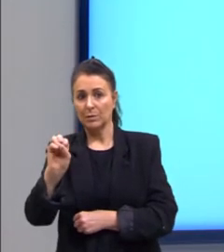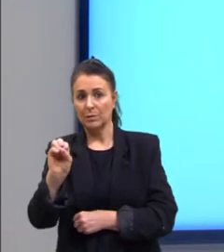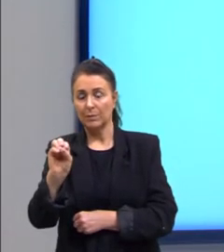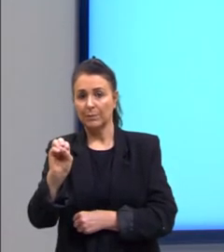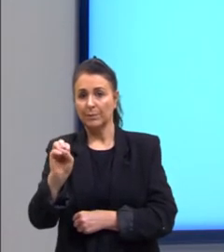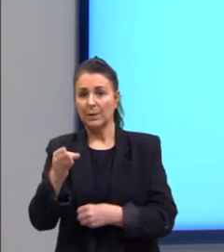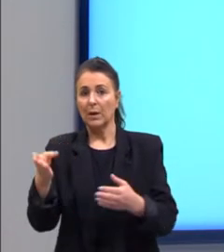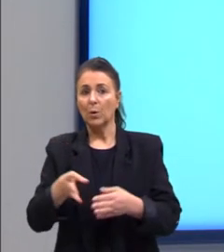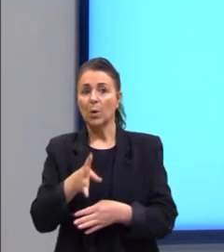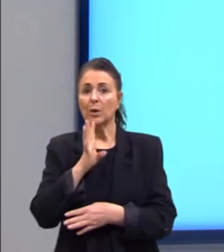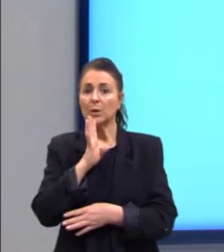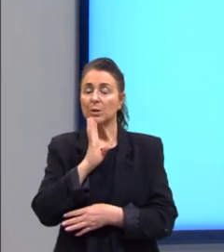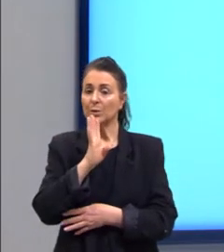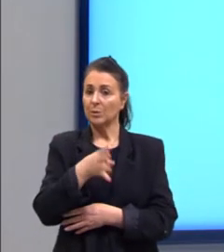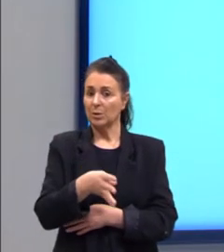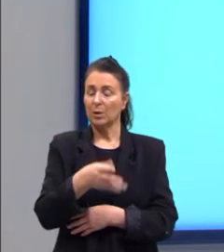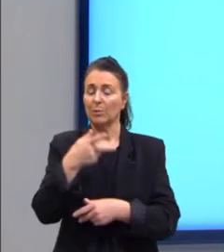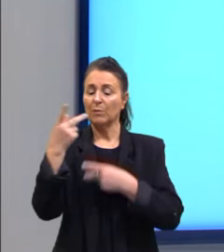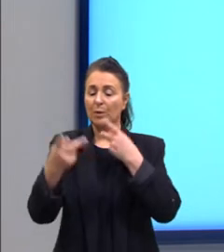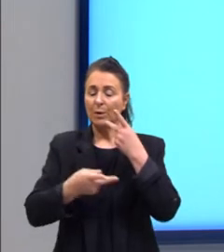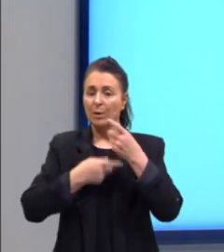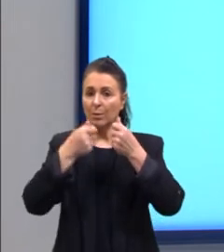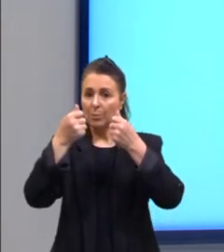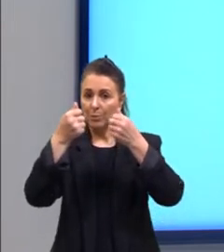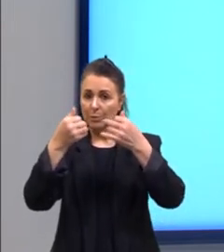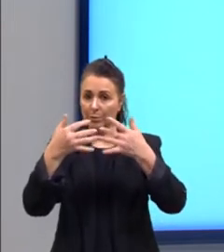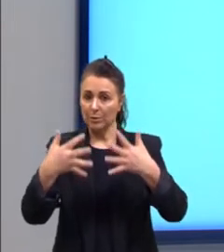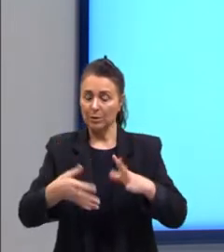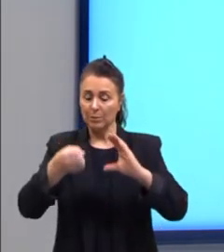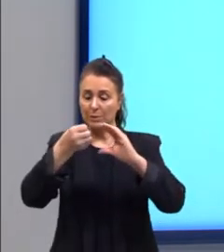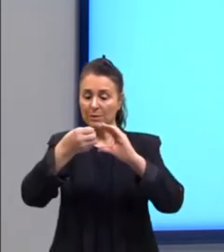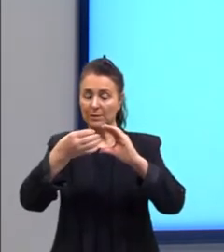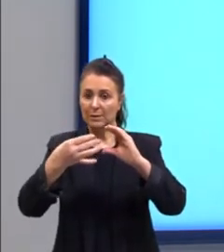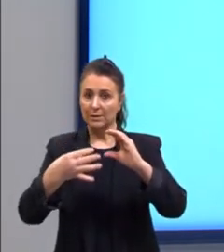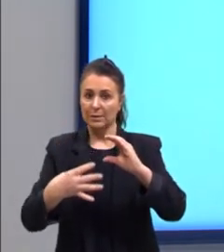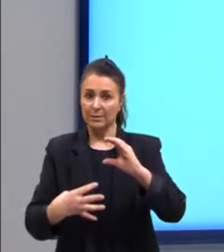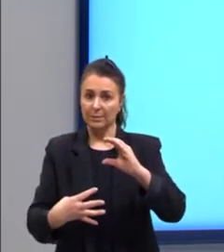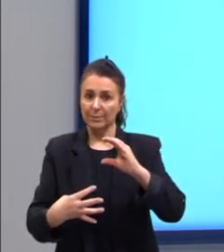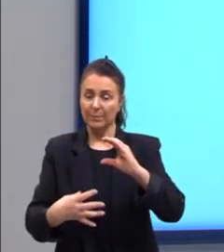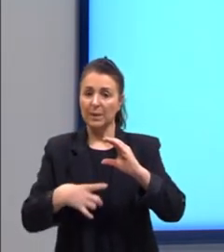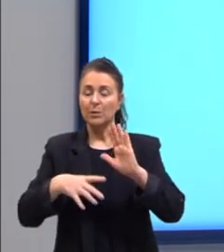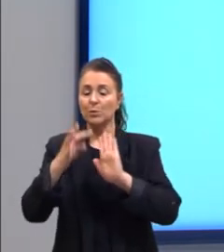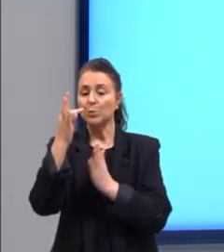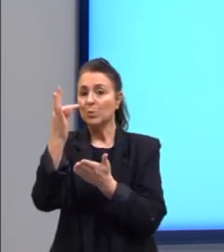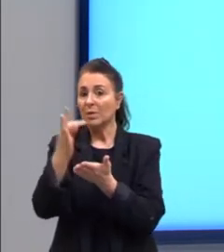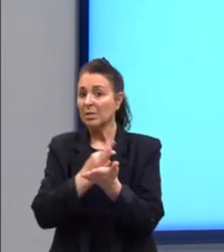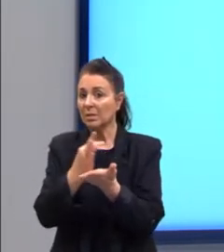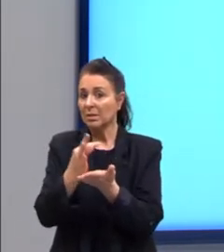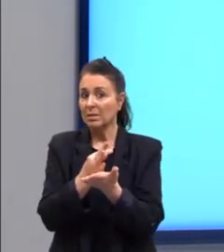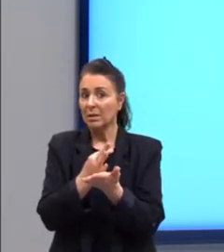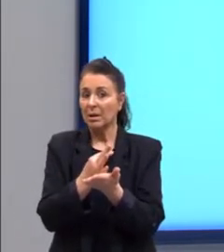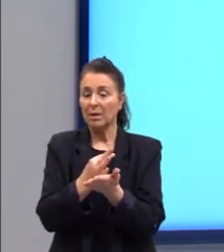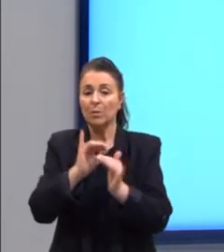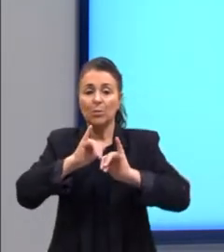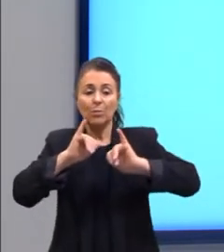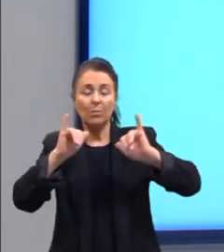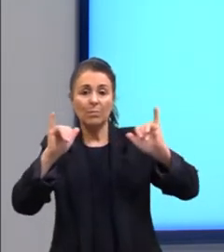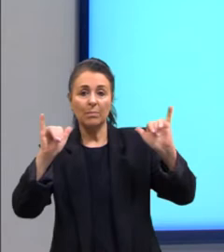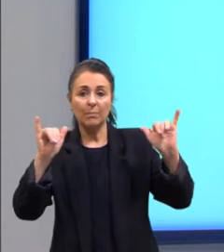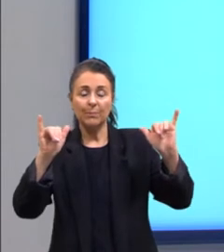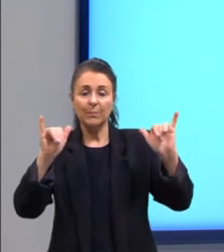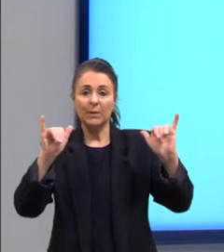conhecemos, falamos um pouquinho das características de um texto publicitário.